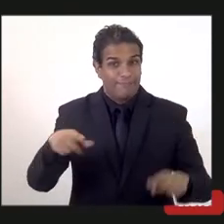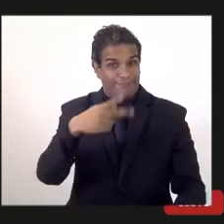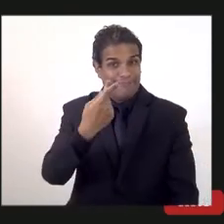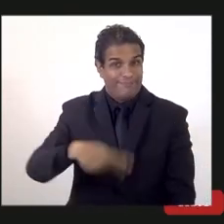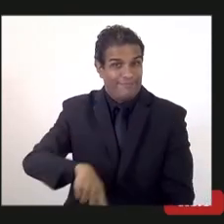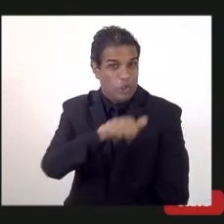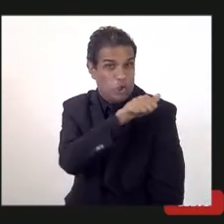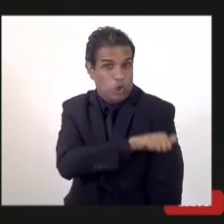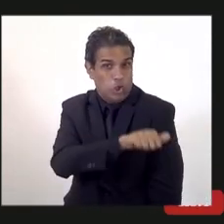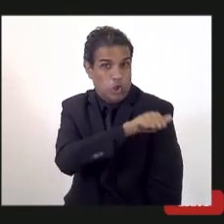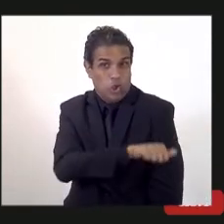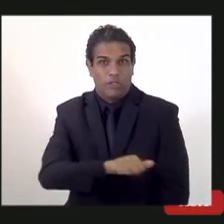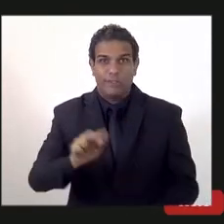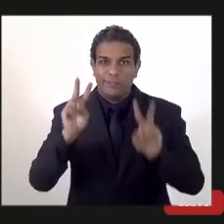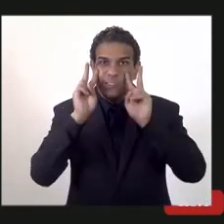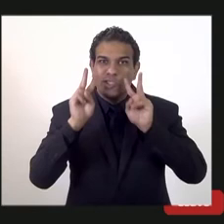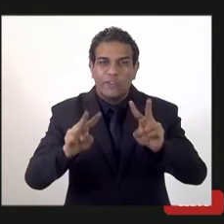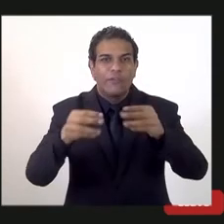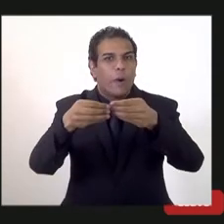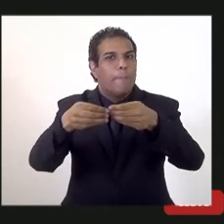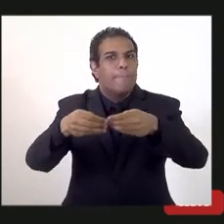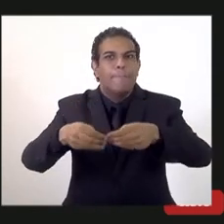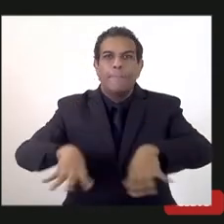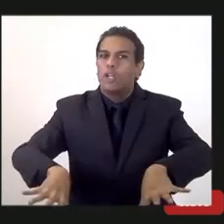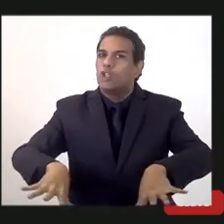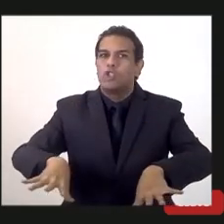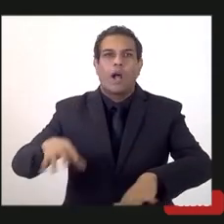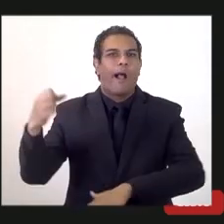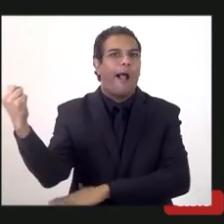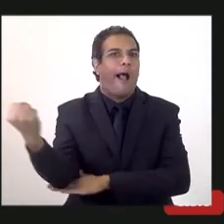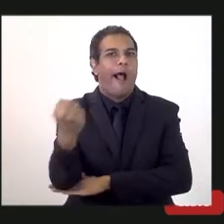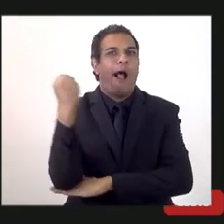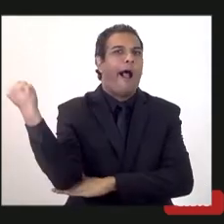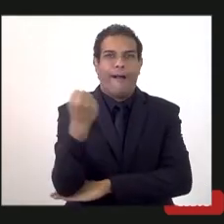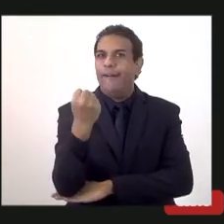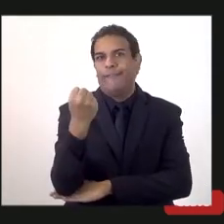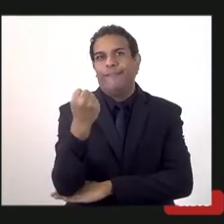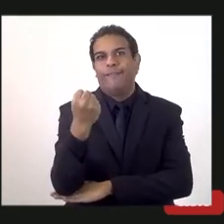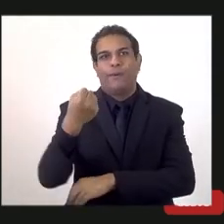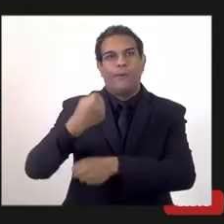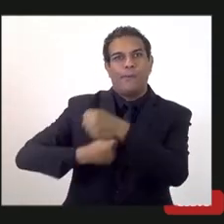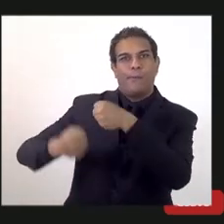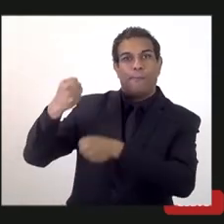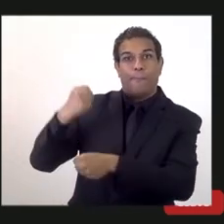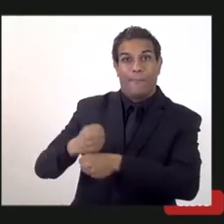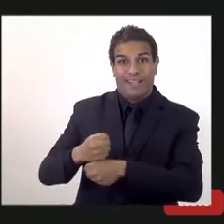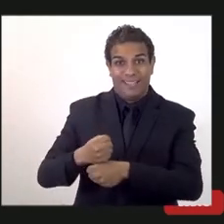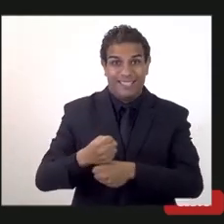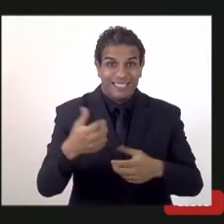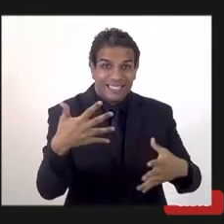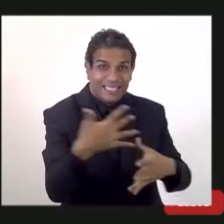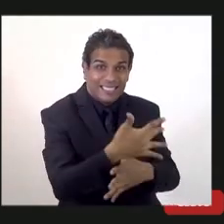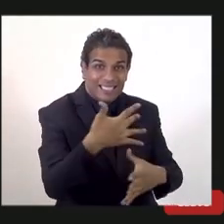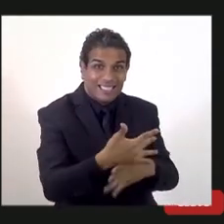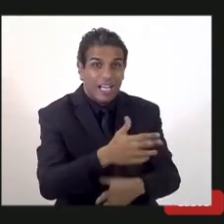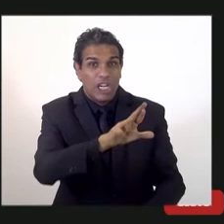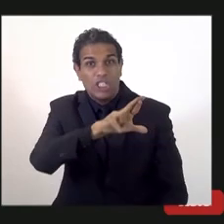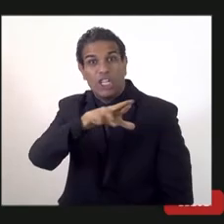Janeiro sendo mais prejudicado, tendo o pior resultado no ano de 2020 e a cidade do Rio de Janeiro